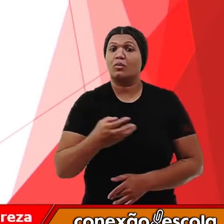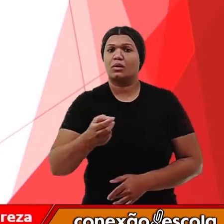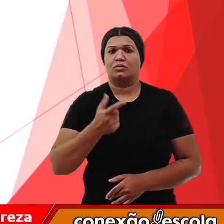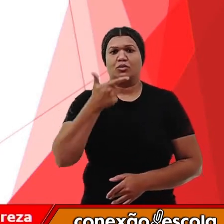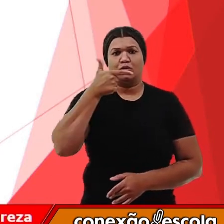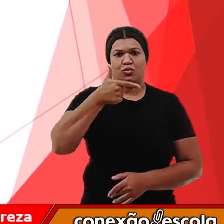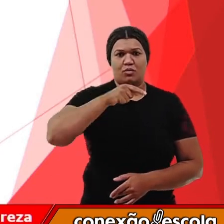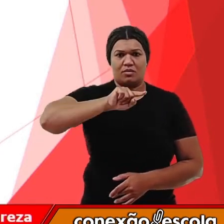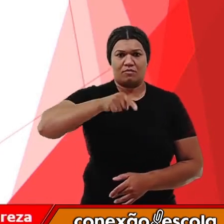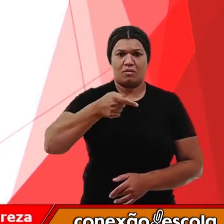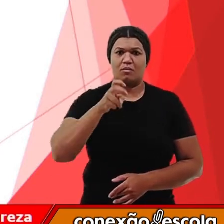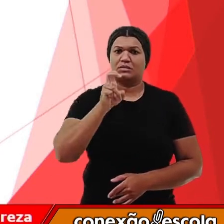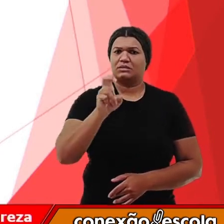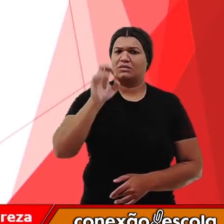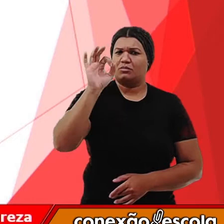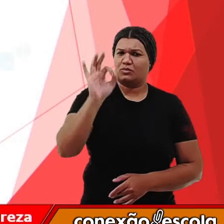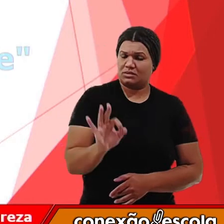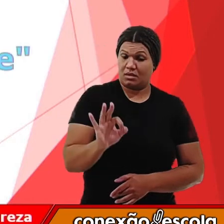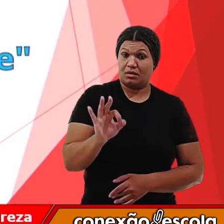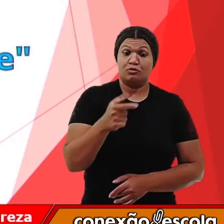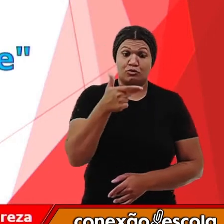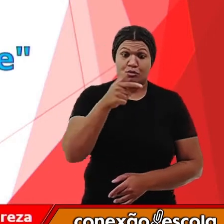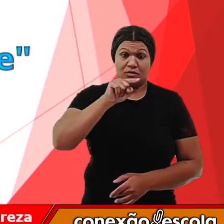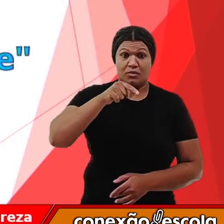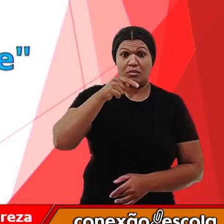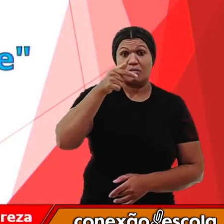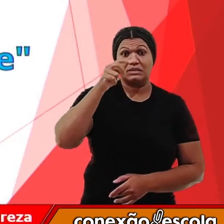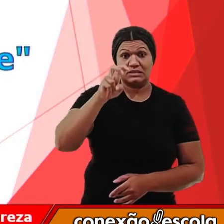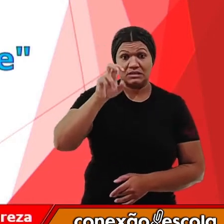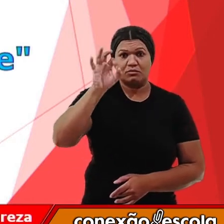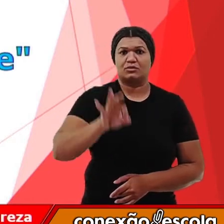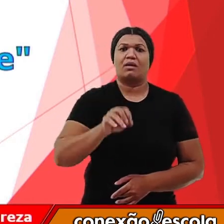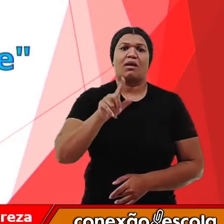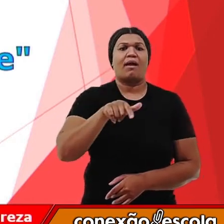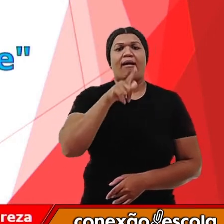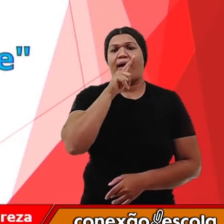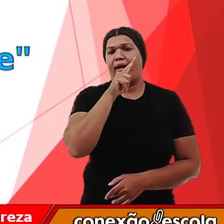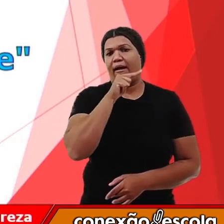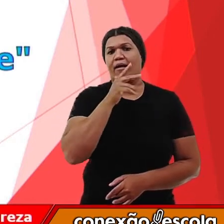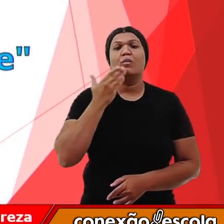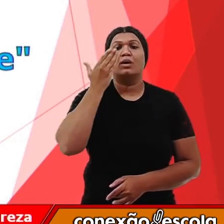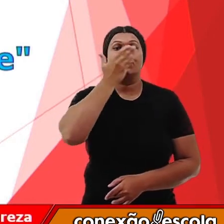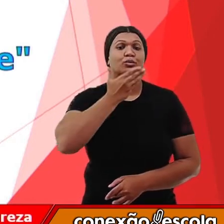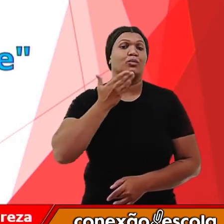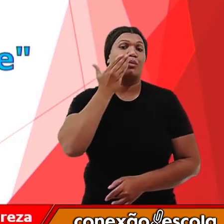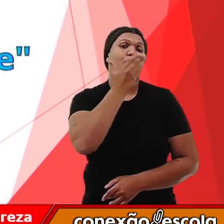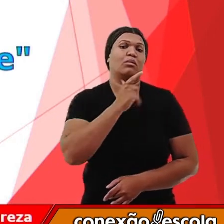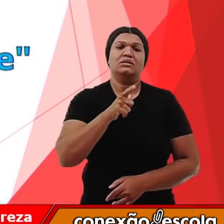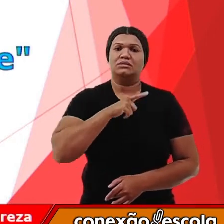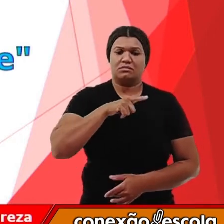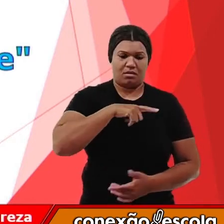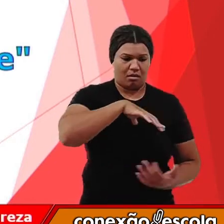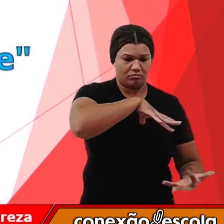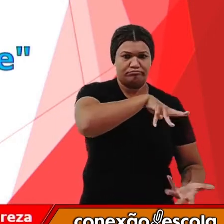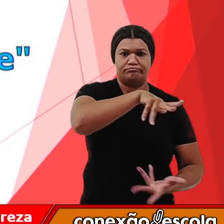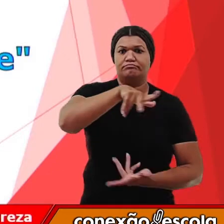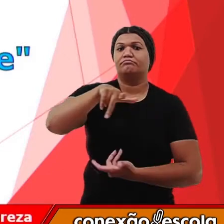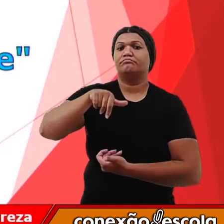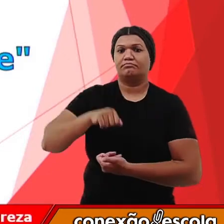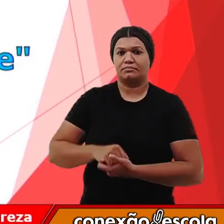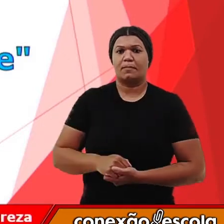,5%. O que é esse 2,5%? É a quantidade de água doce que existe no planeta.